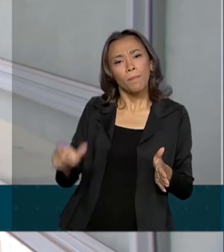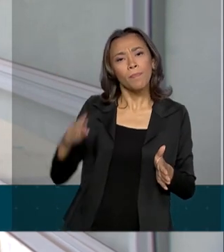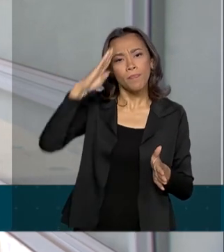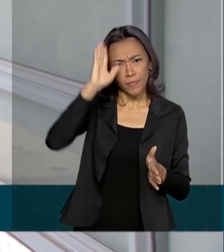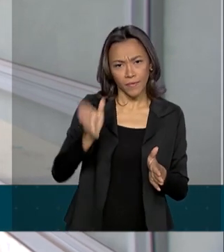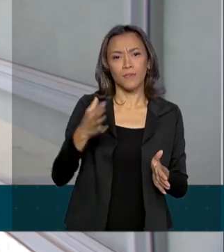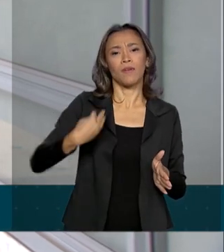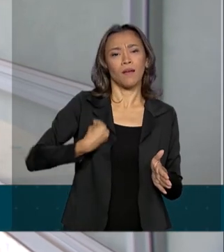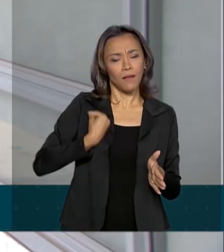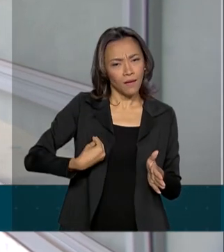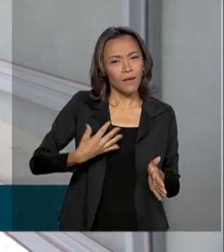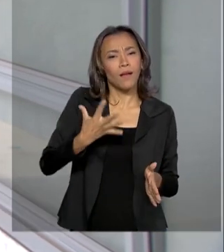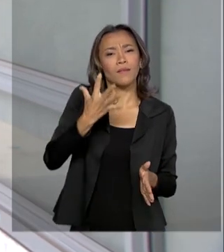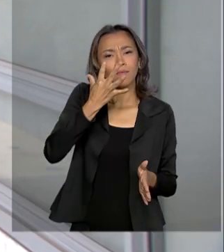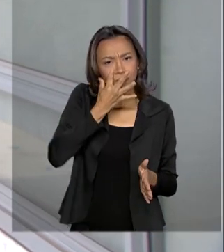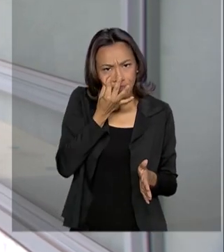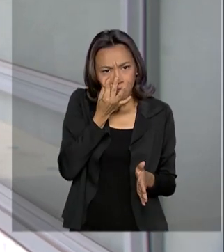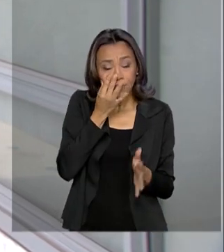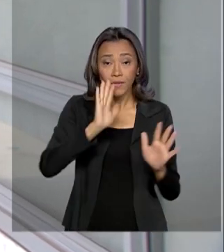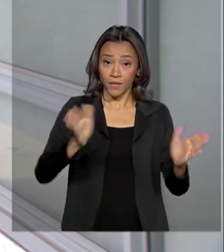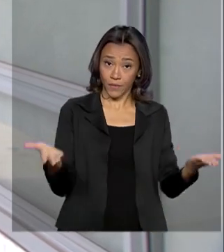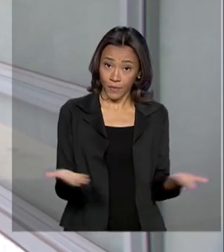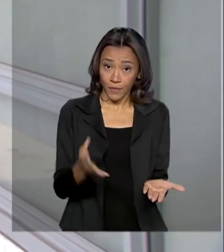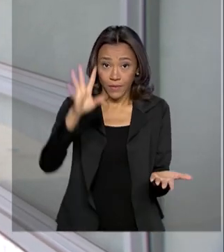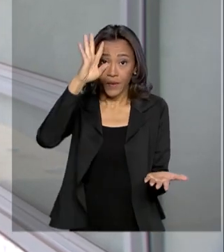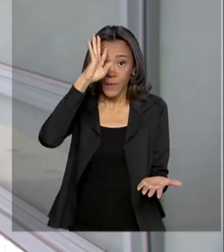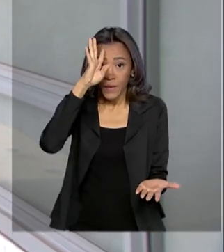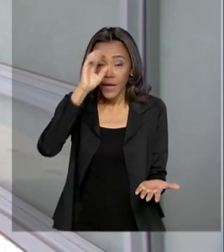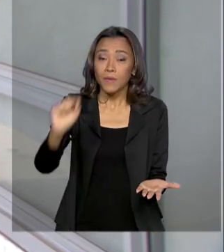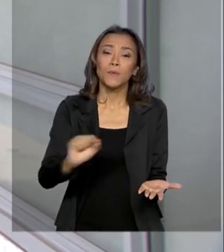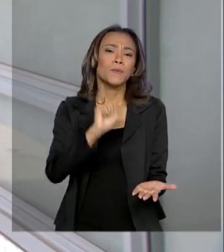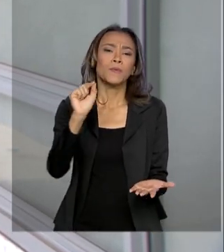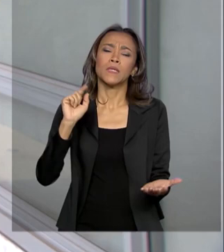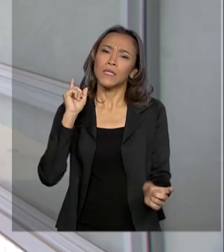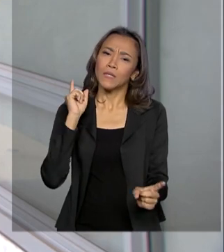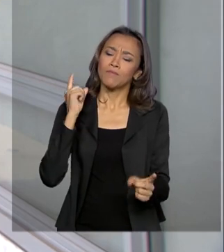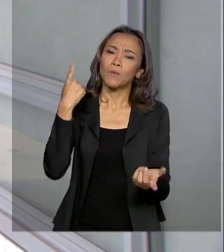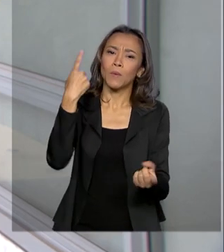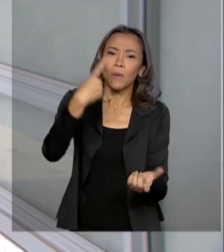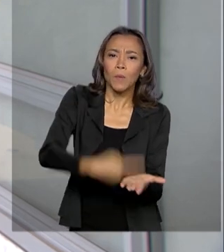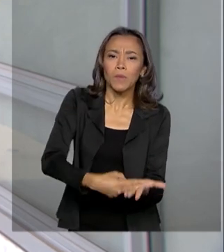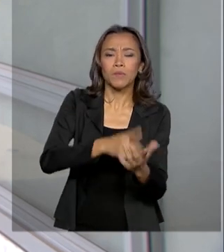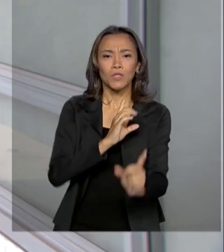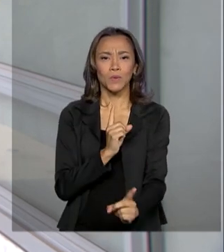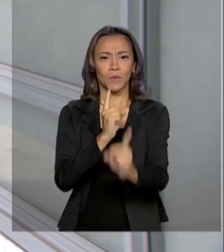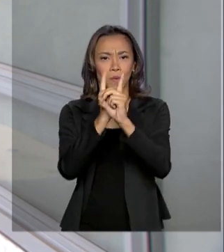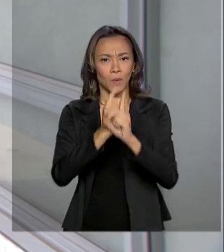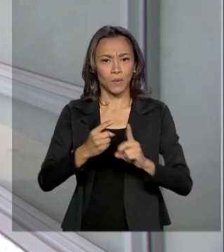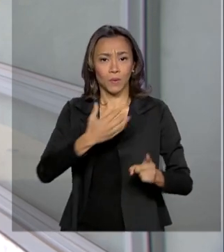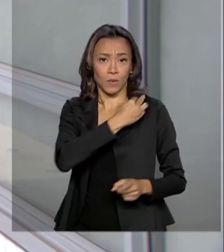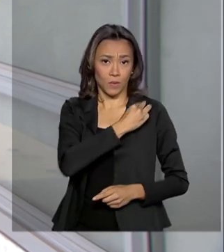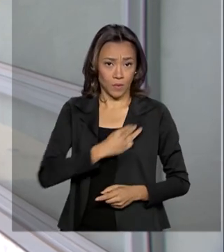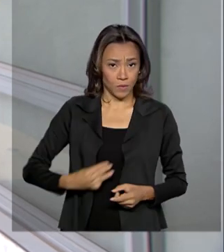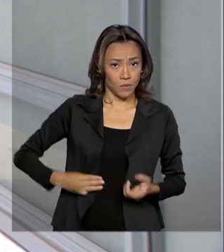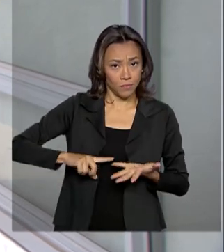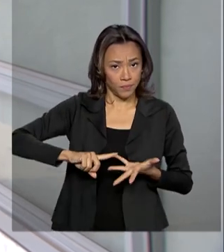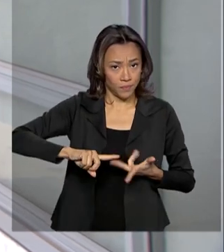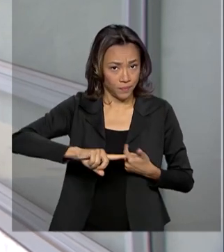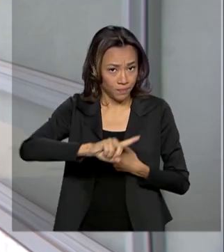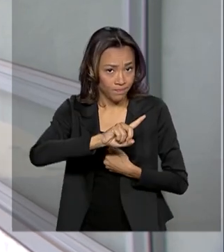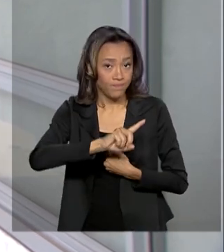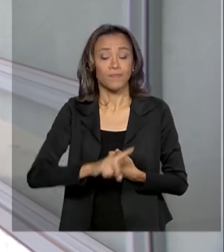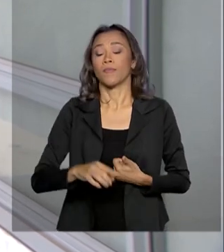no Palácio do Planalto. E essa quarta-feira é dedicada a encontros com ministros. Ele começou o dia reunido com o